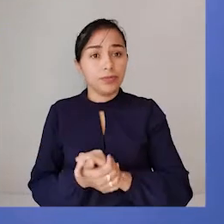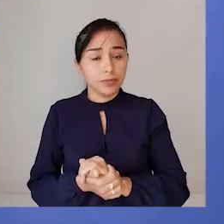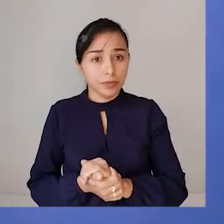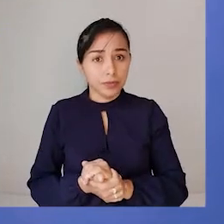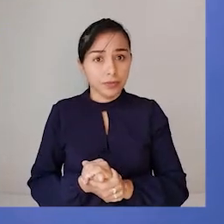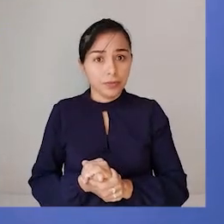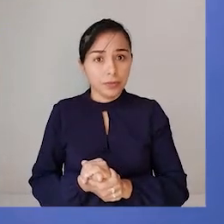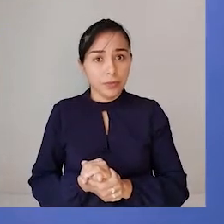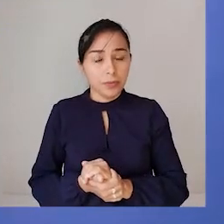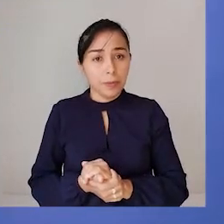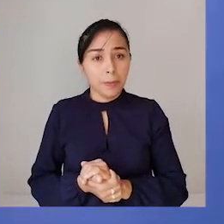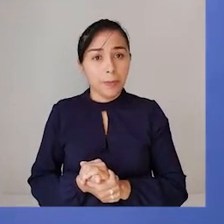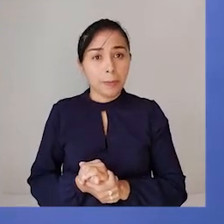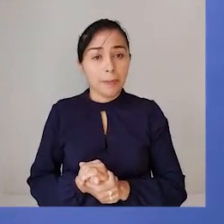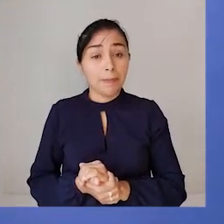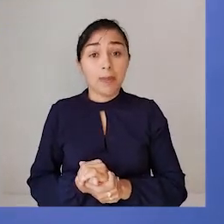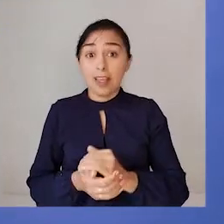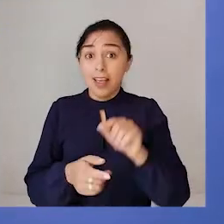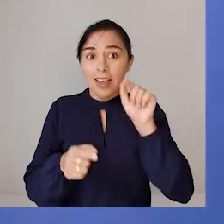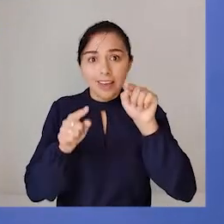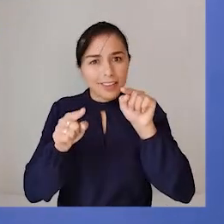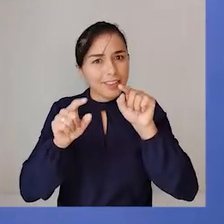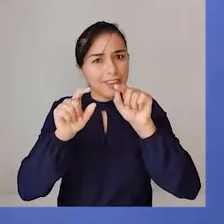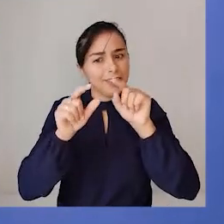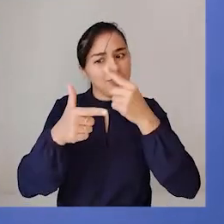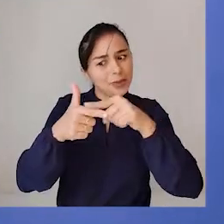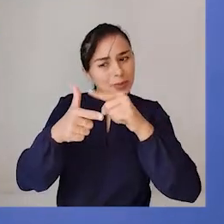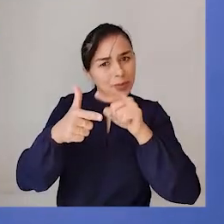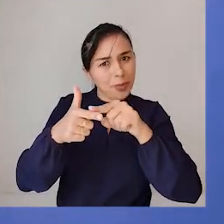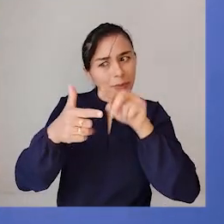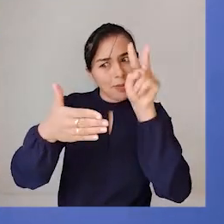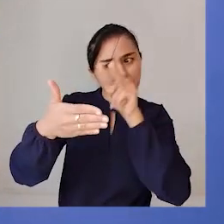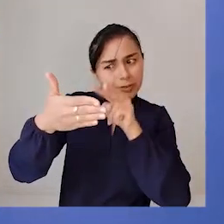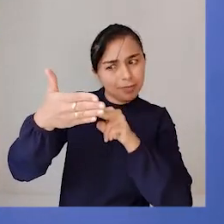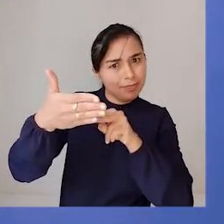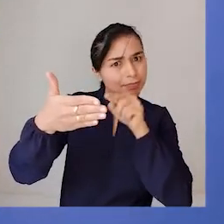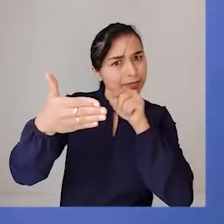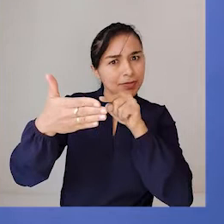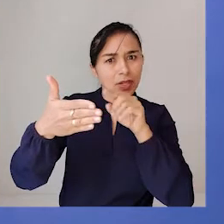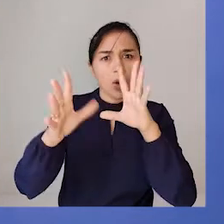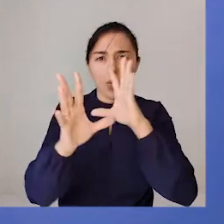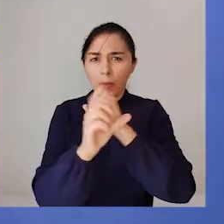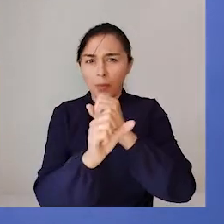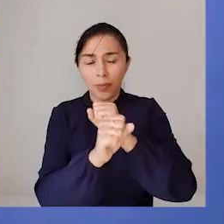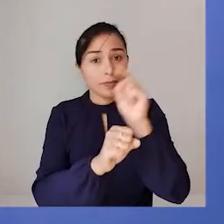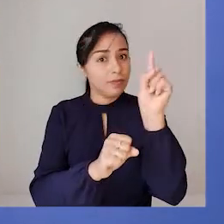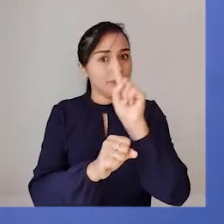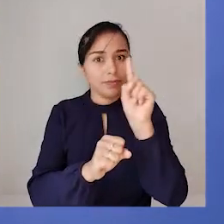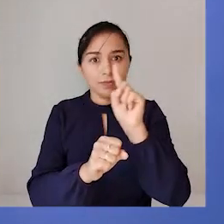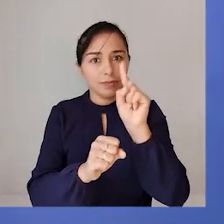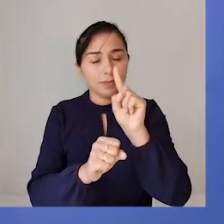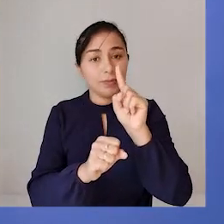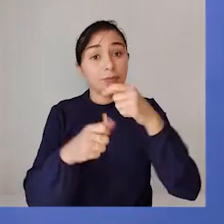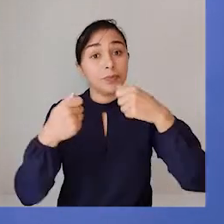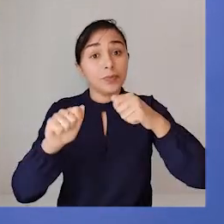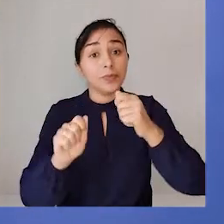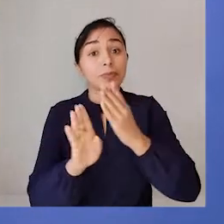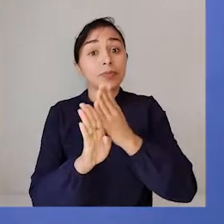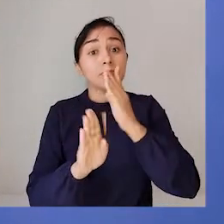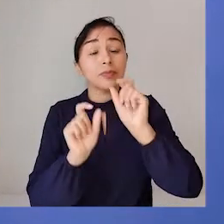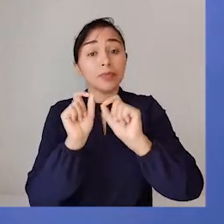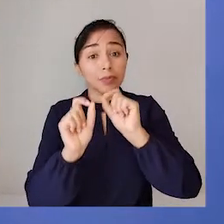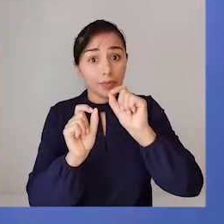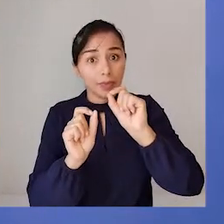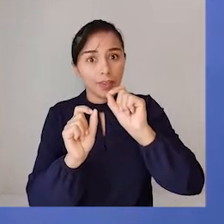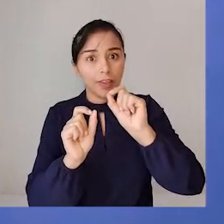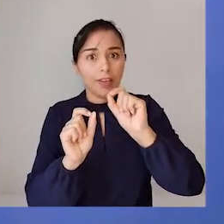Observem o problema. Nós não estamos pedindo aqui, para que seja realizado uma conta. Mas a ideia de